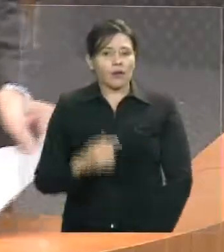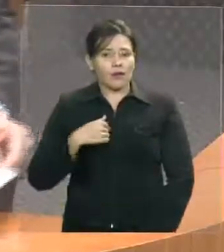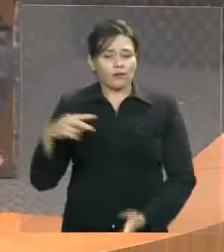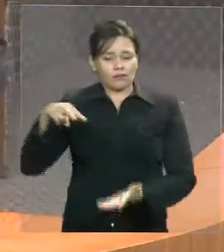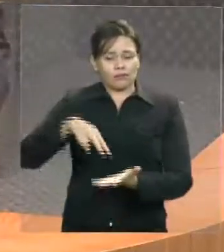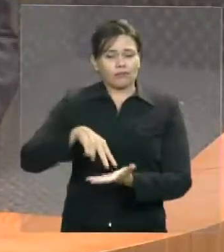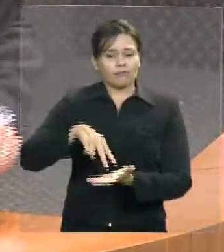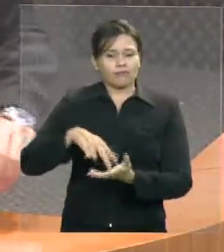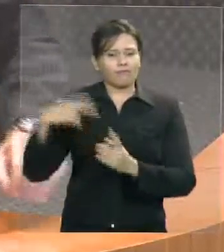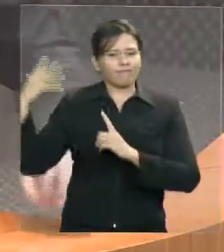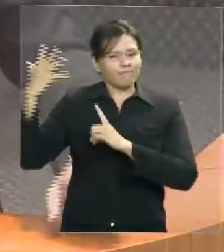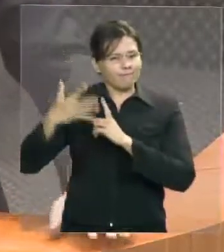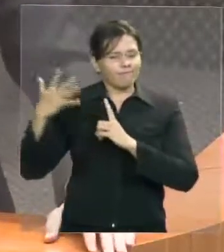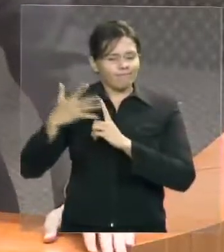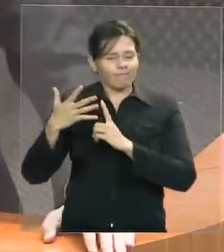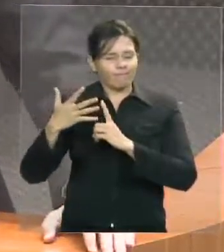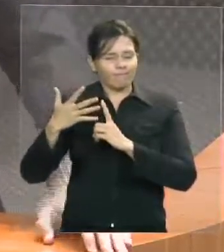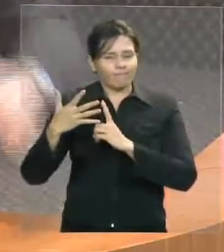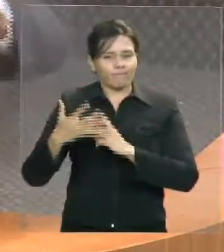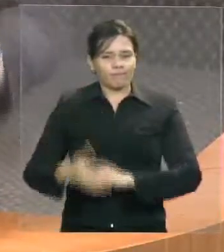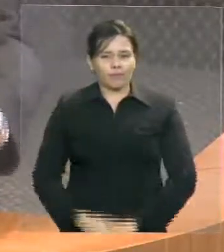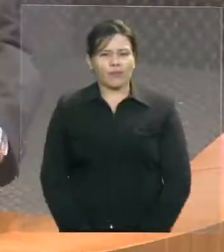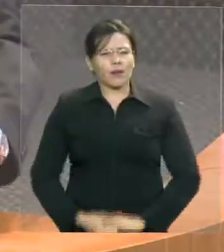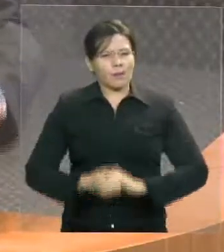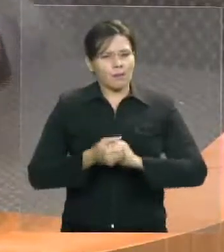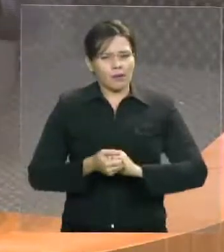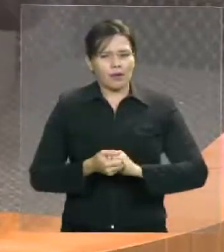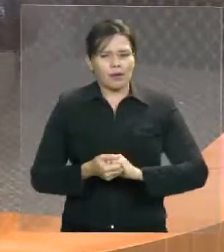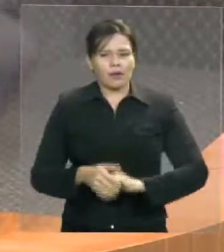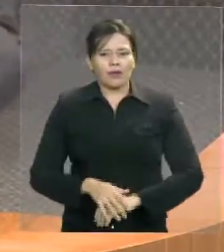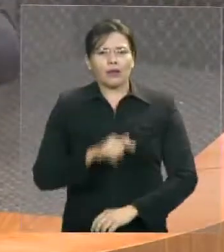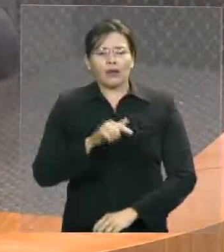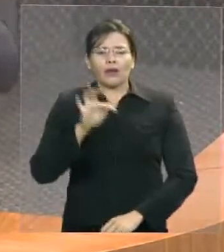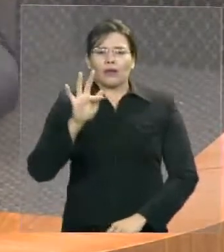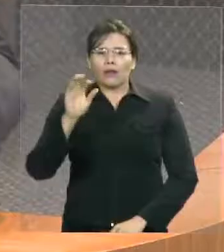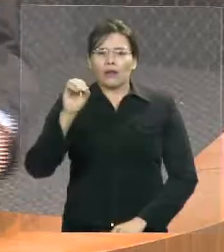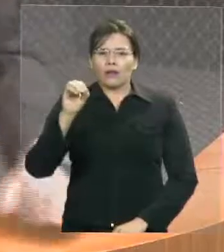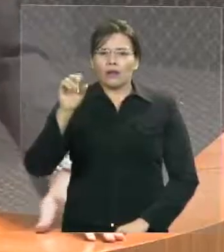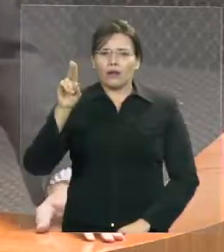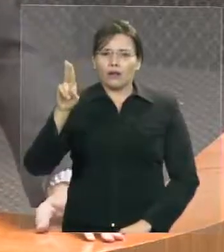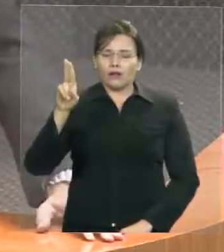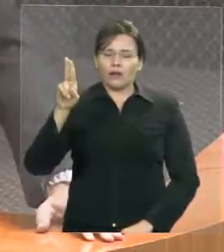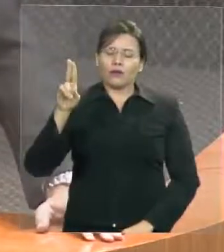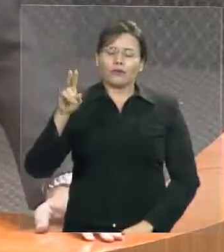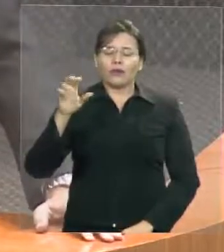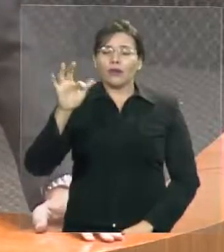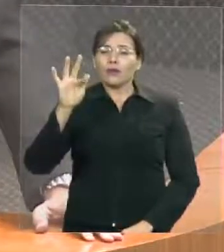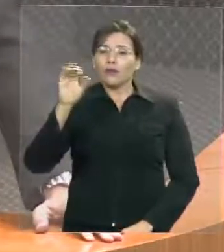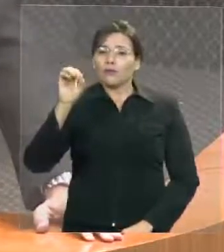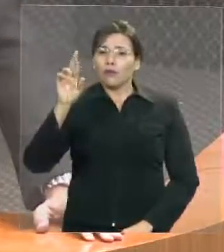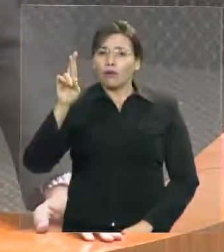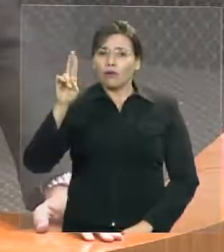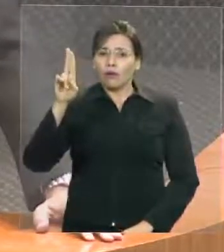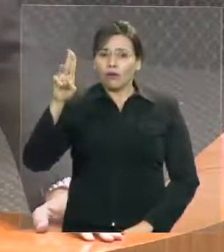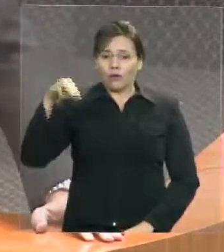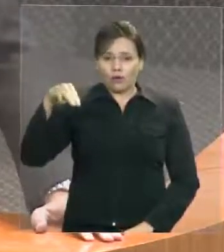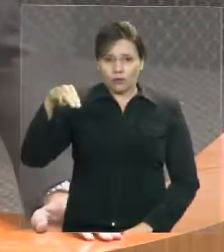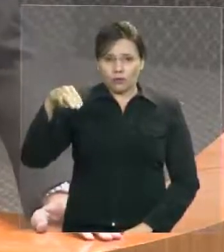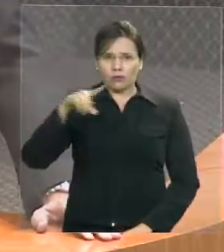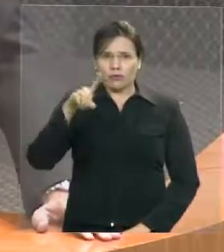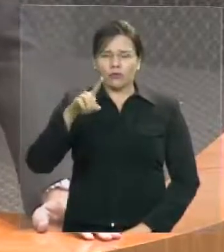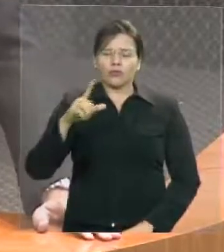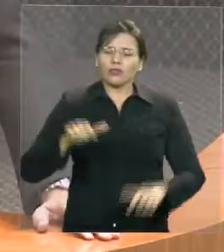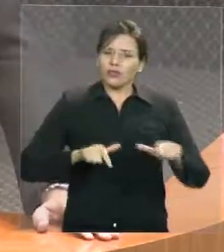me solidarizar com o Fórum dos Servidores Estaduais, que estão aqui presentes na galeria.